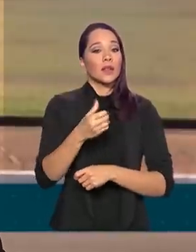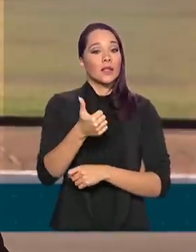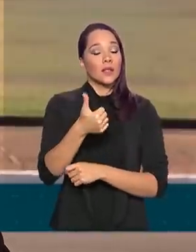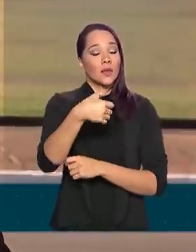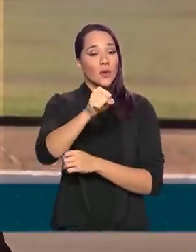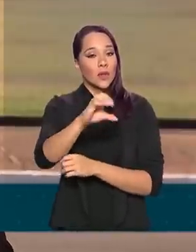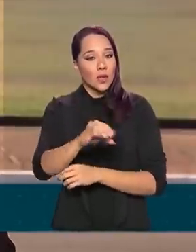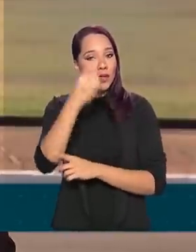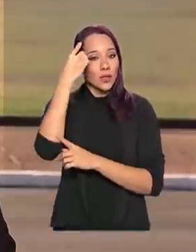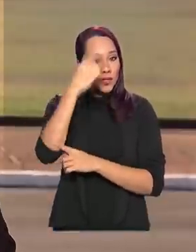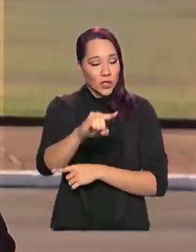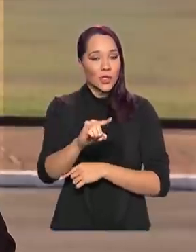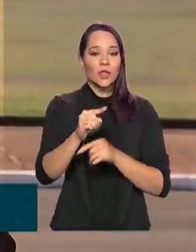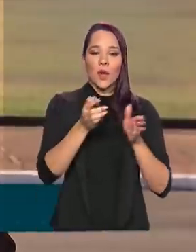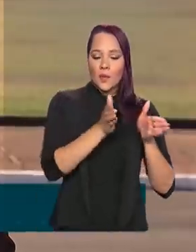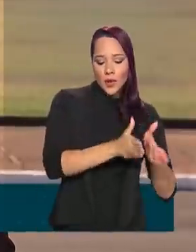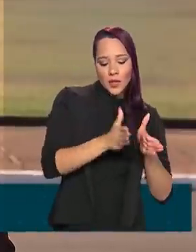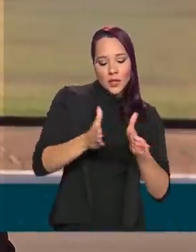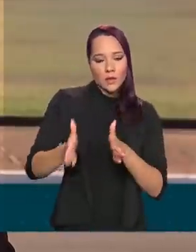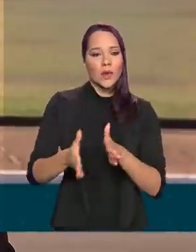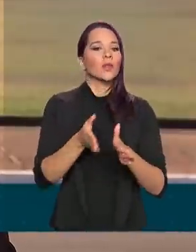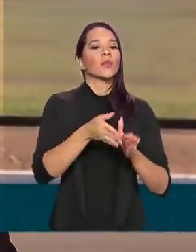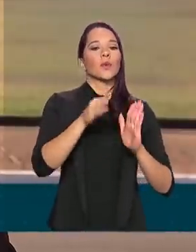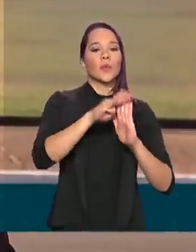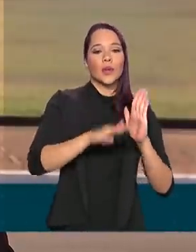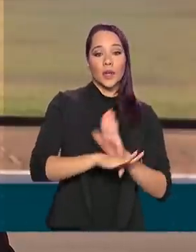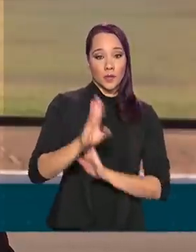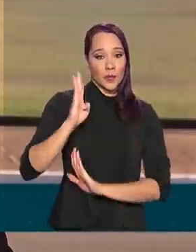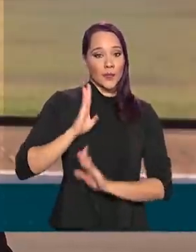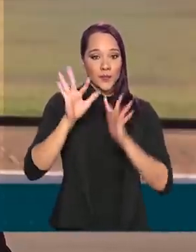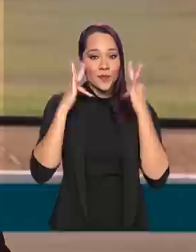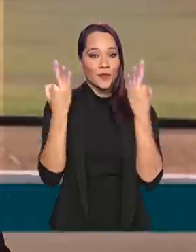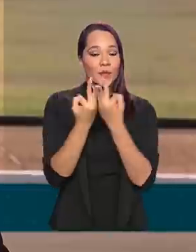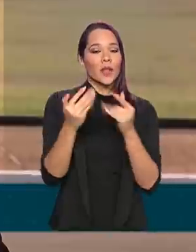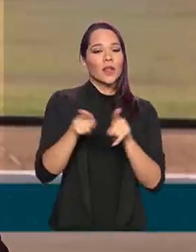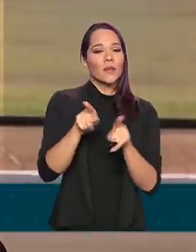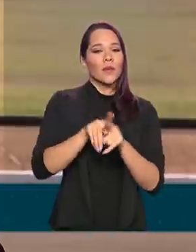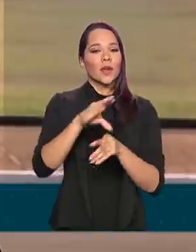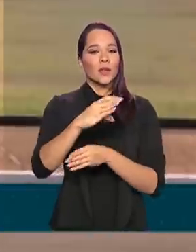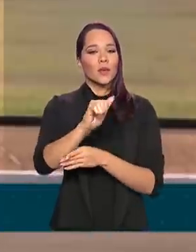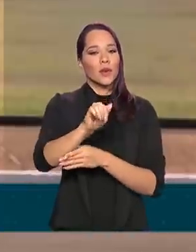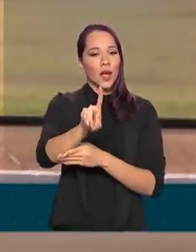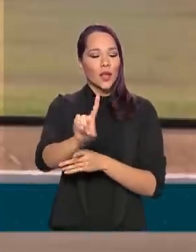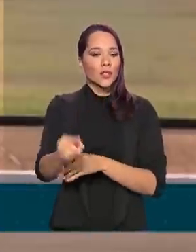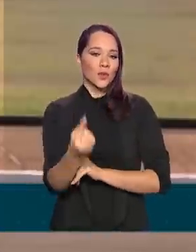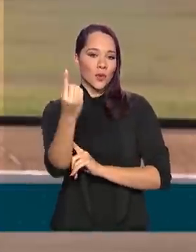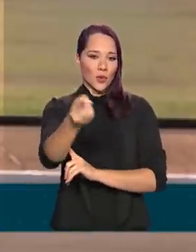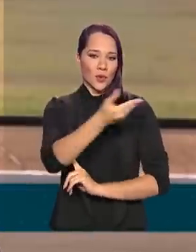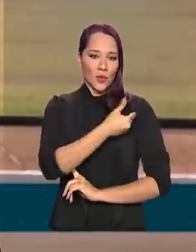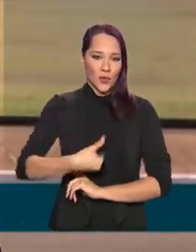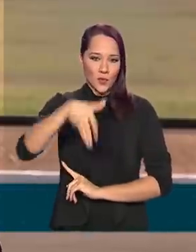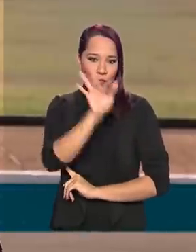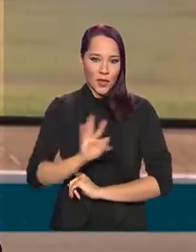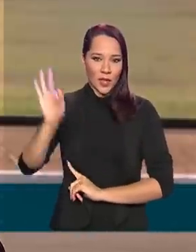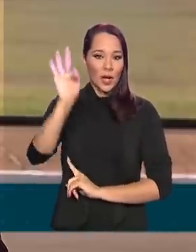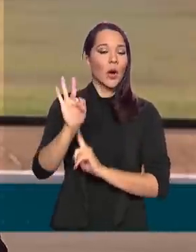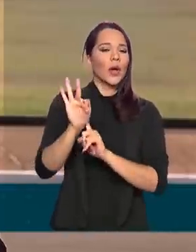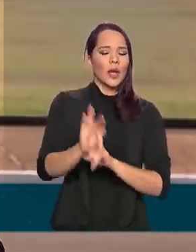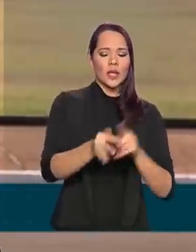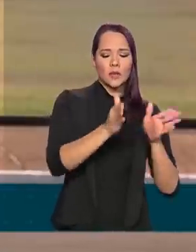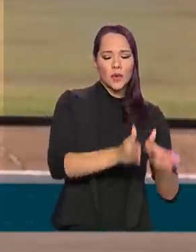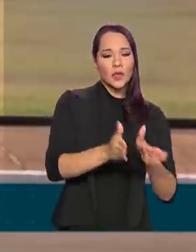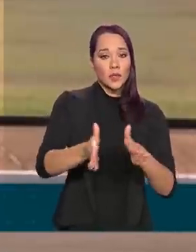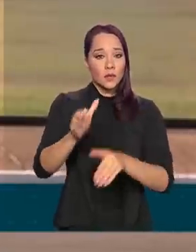dias para procedimentos do programa Bolsa Família e também do Cadastro Único do Governo Federal. Entre os procedimentos